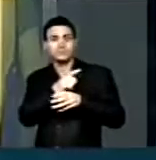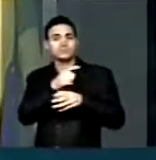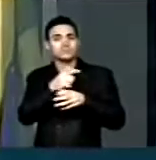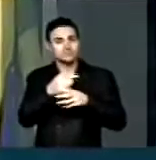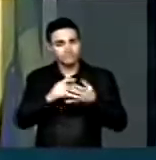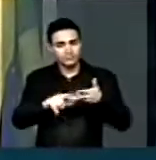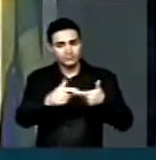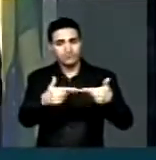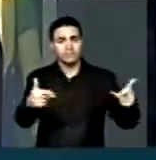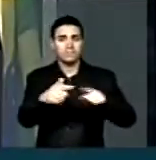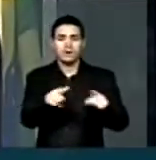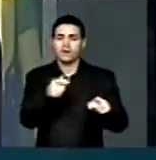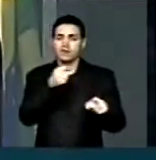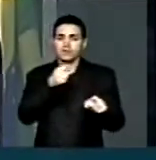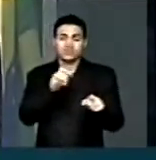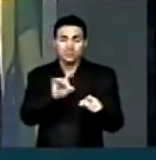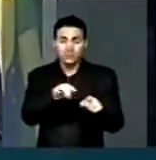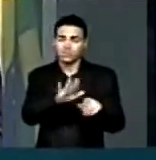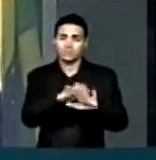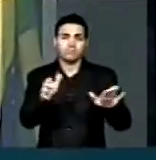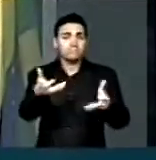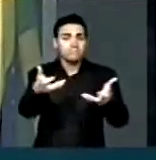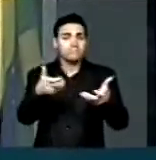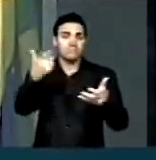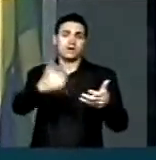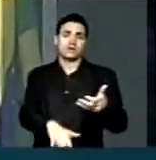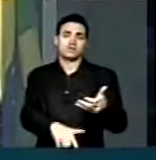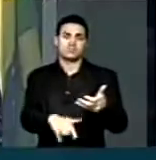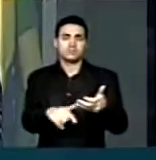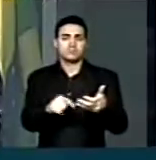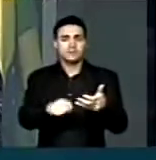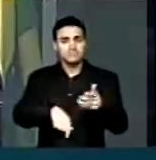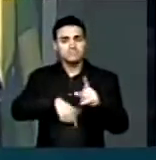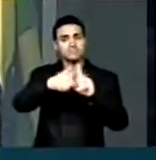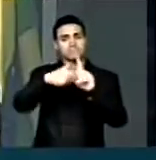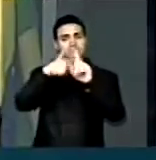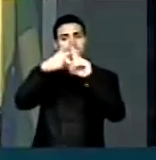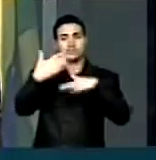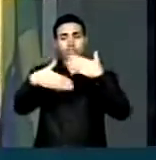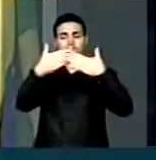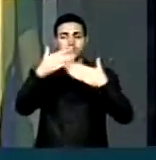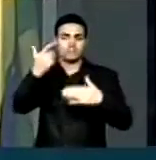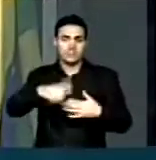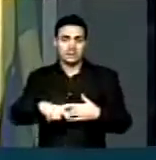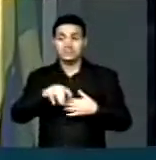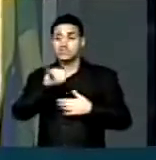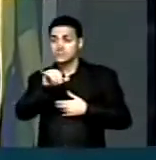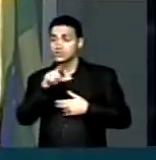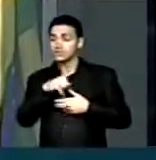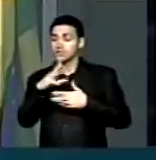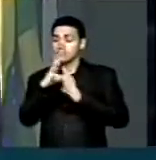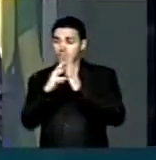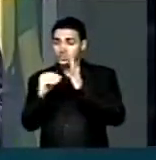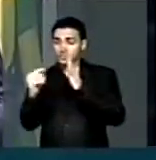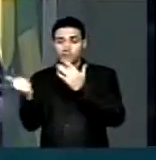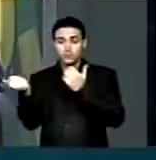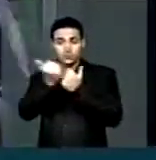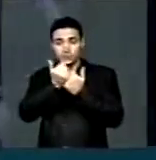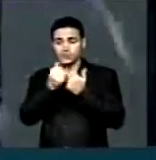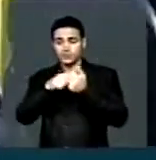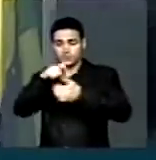estamos contentes, seu presidente. Queremos mais. Se um modelo de substituição tributária,